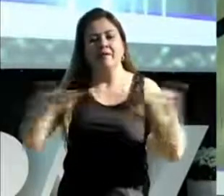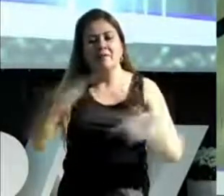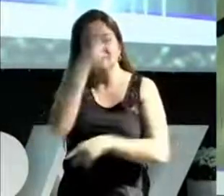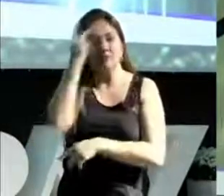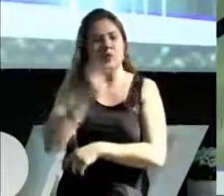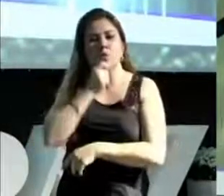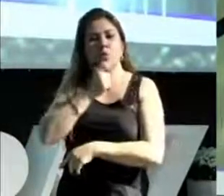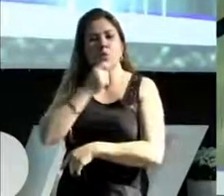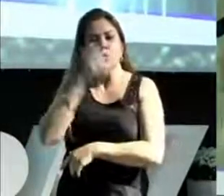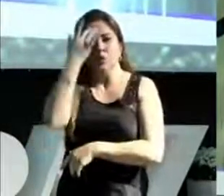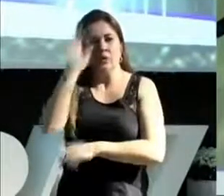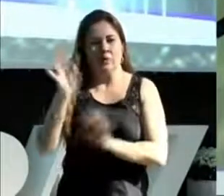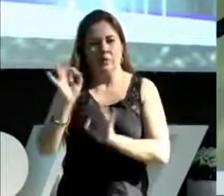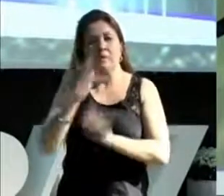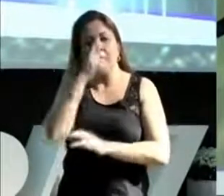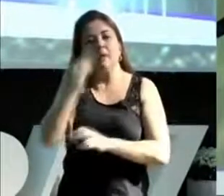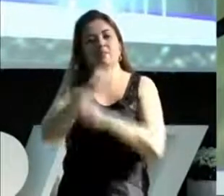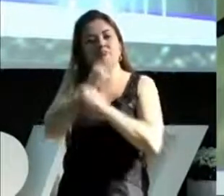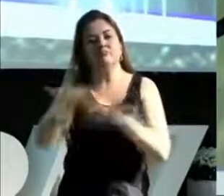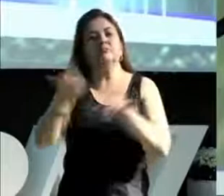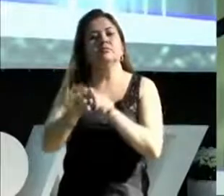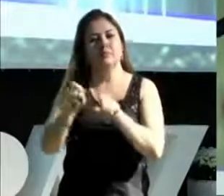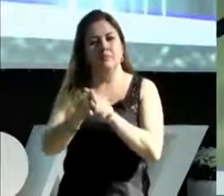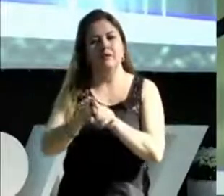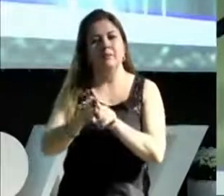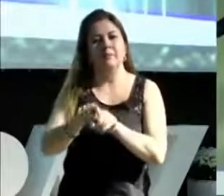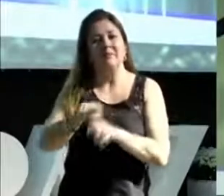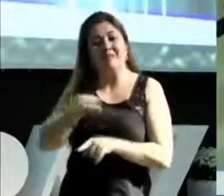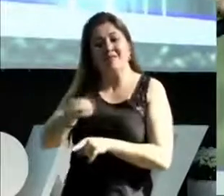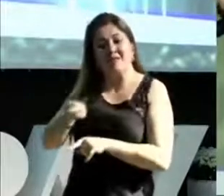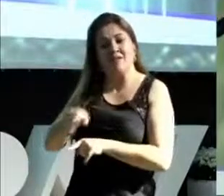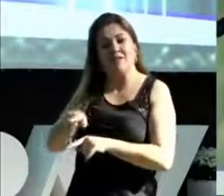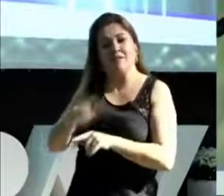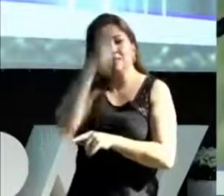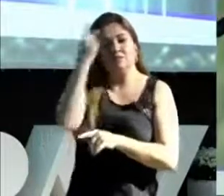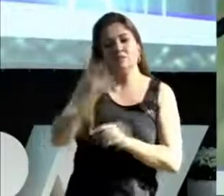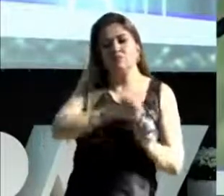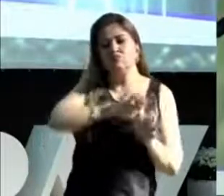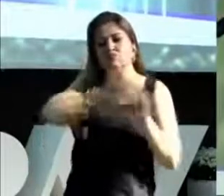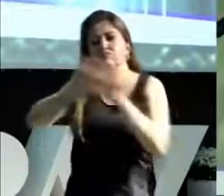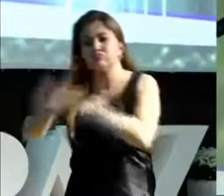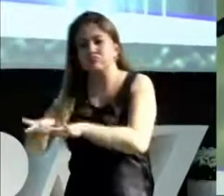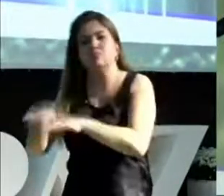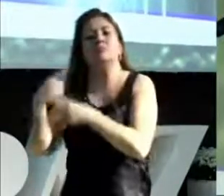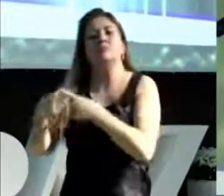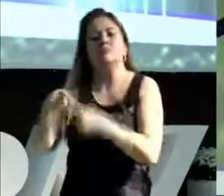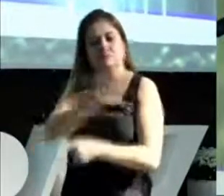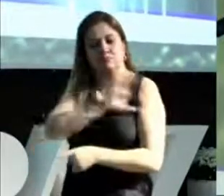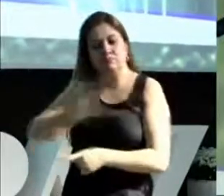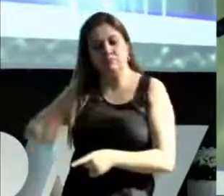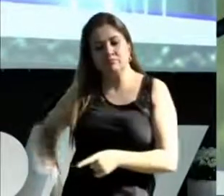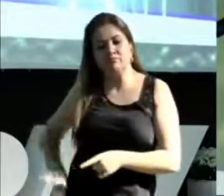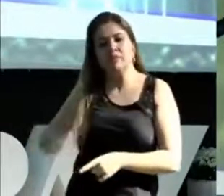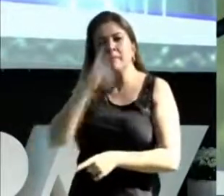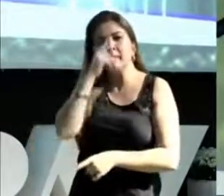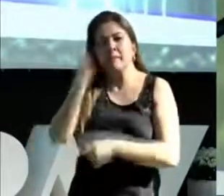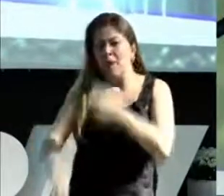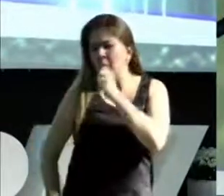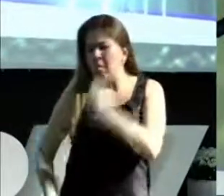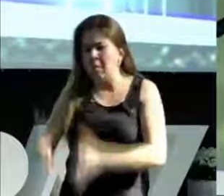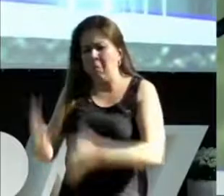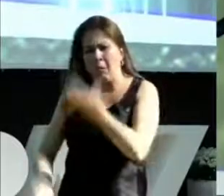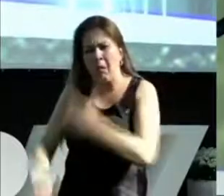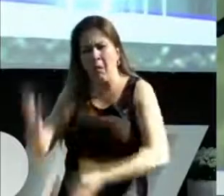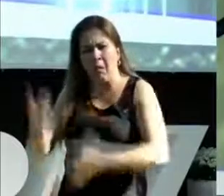Foi ali o refúgio de todas as coisas. Os cristãos estavam queimando todas as obras dos antigos filósofos.